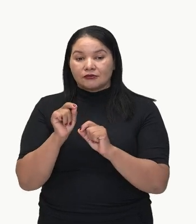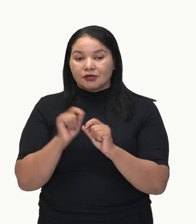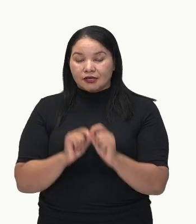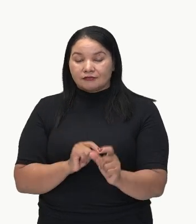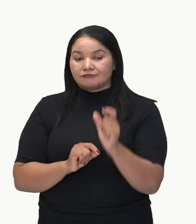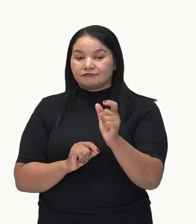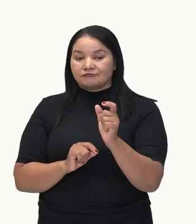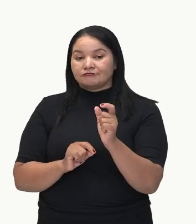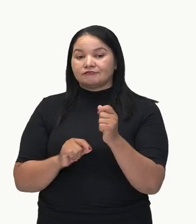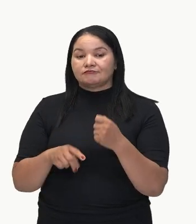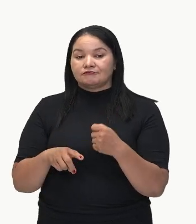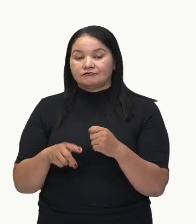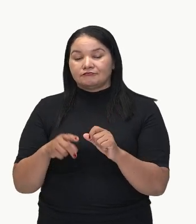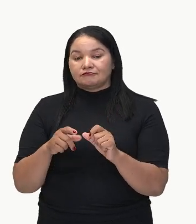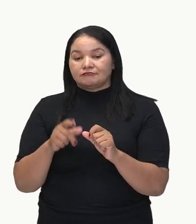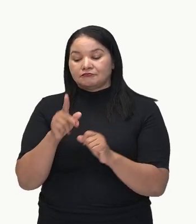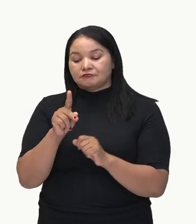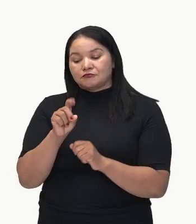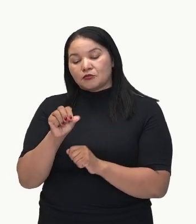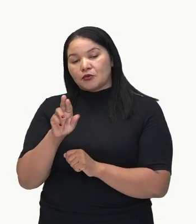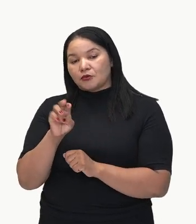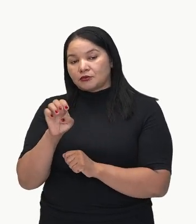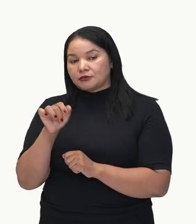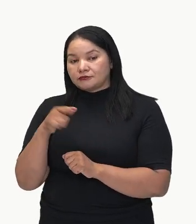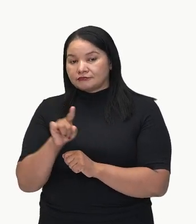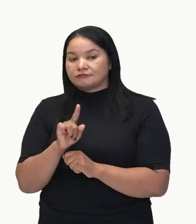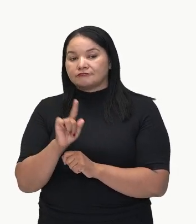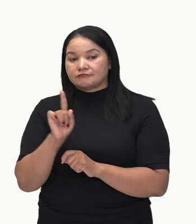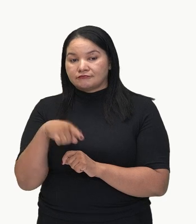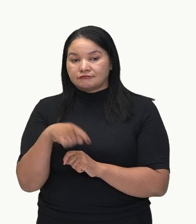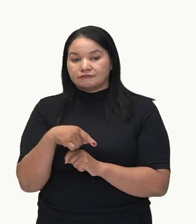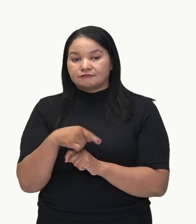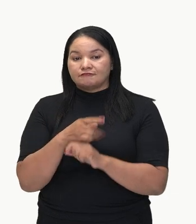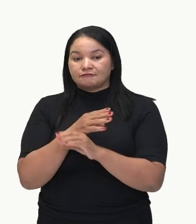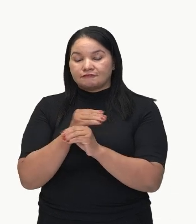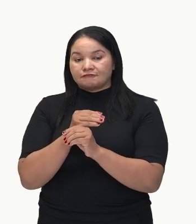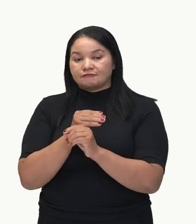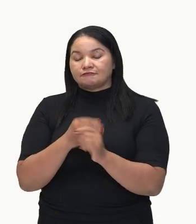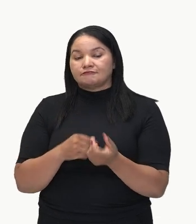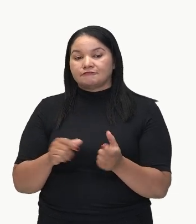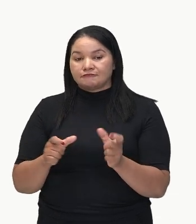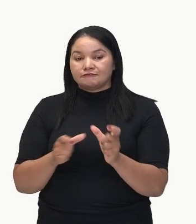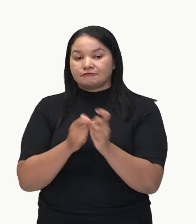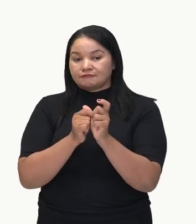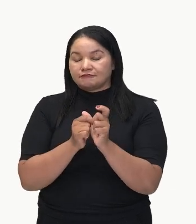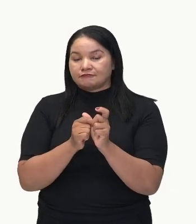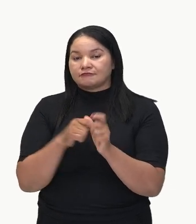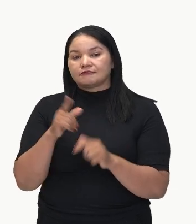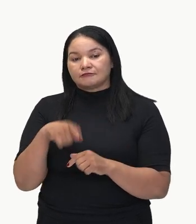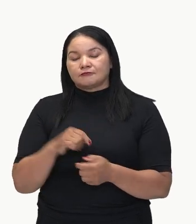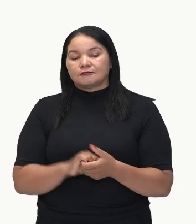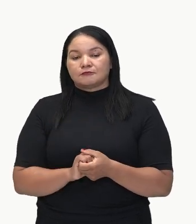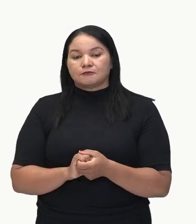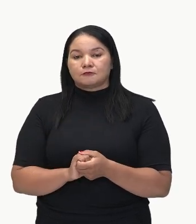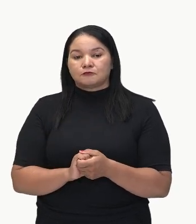aqui. Porém, a conjunção, o síndeto, o conectivo. Contudo,